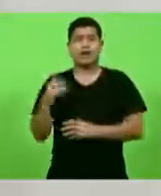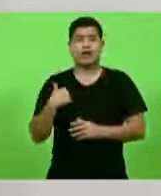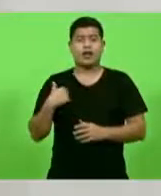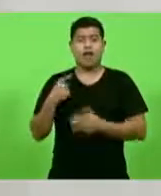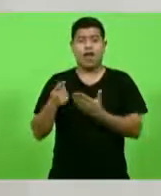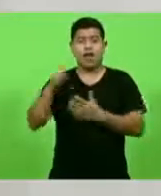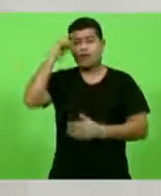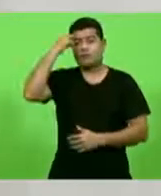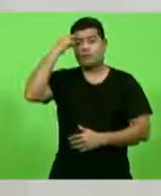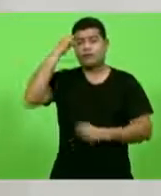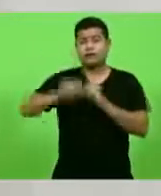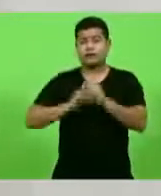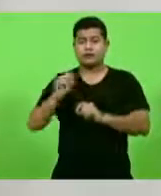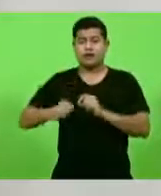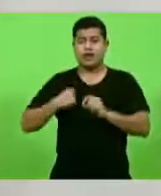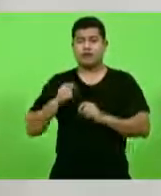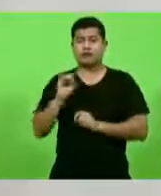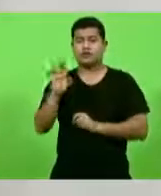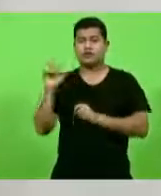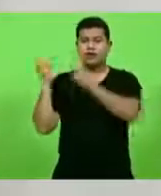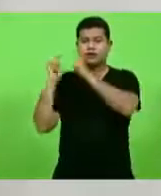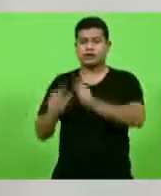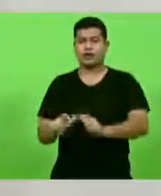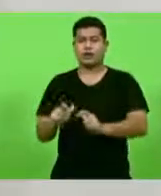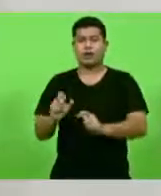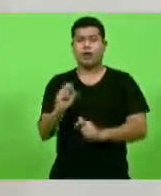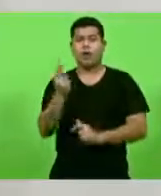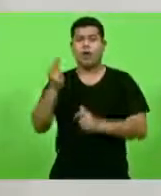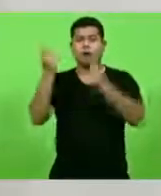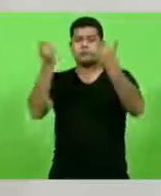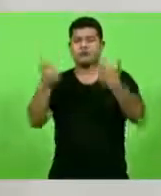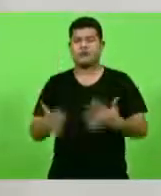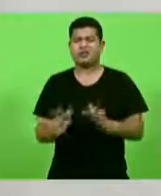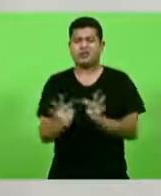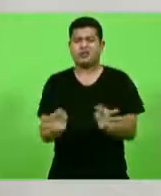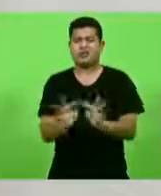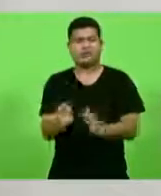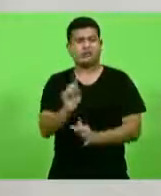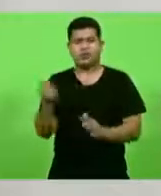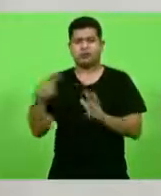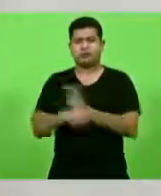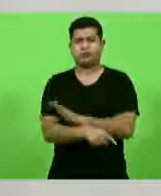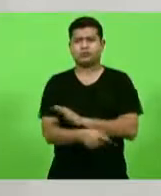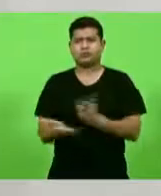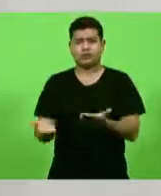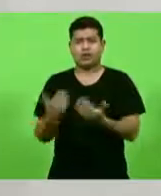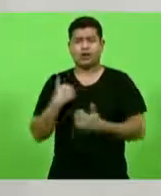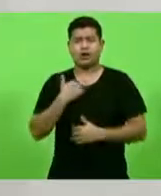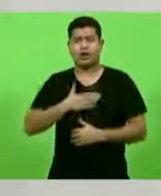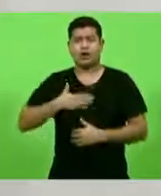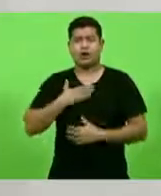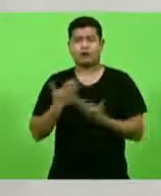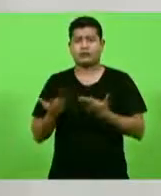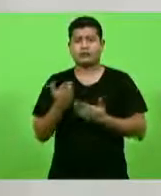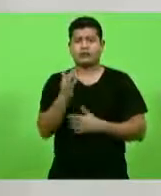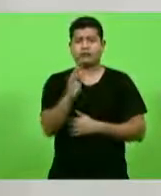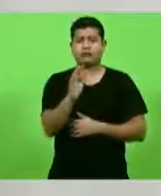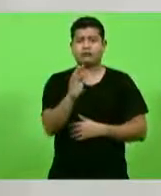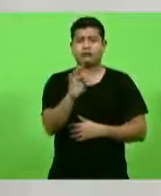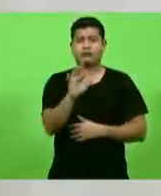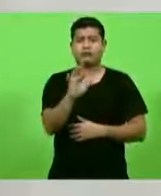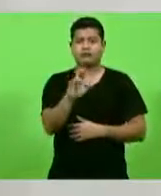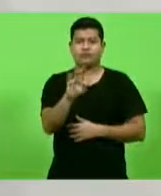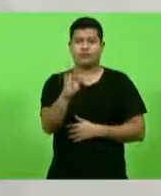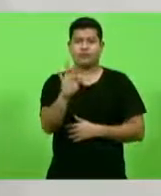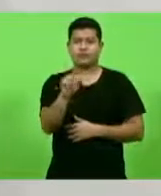antigas e explicações superficiais. Fritz Müller foi um homem de vanguarda em todos